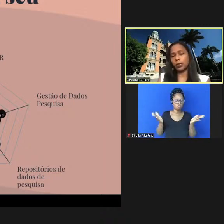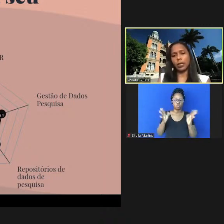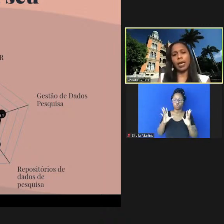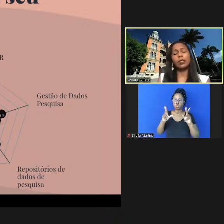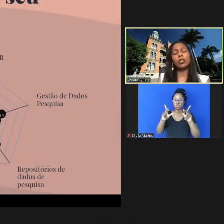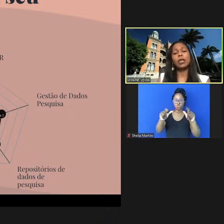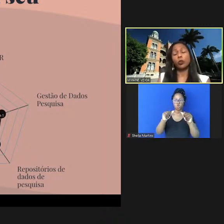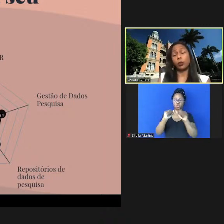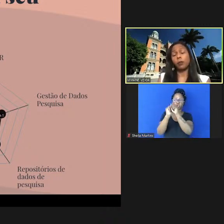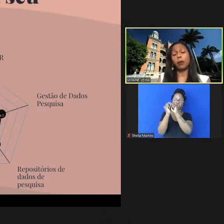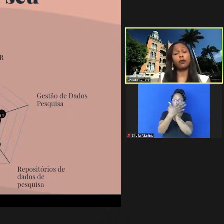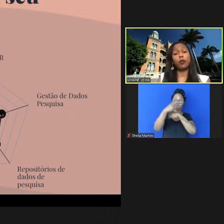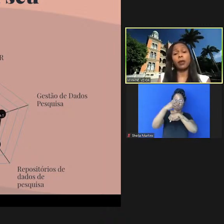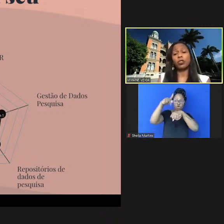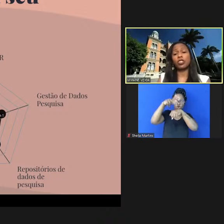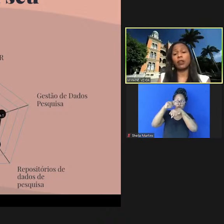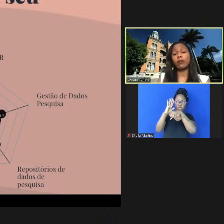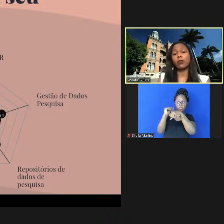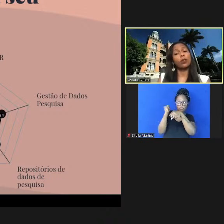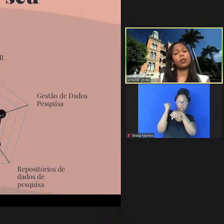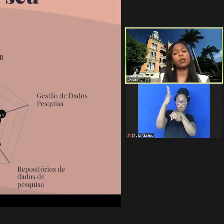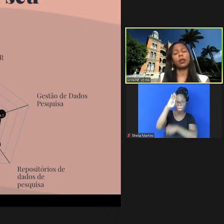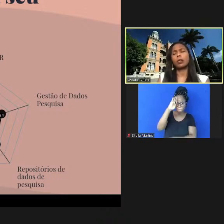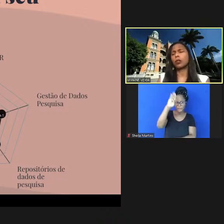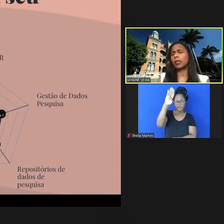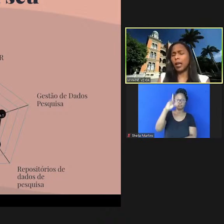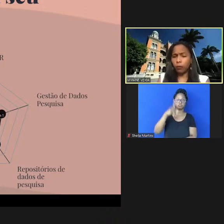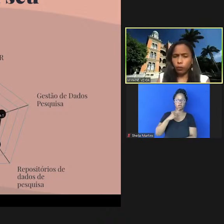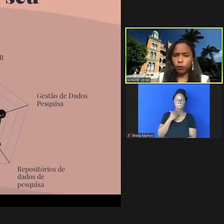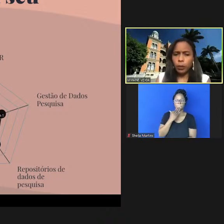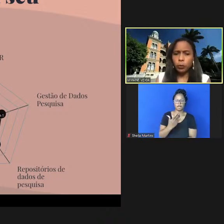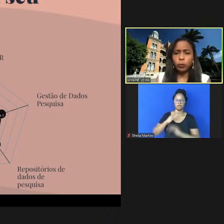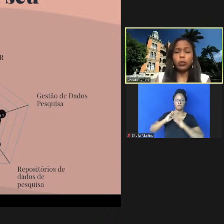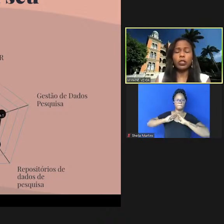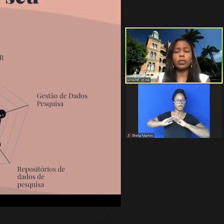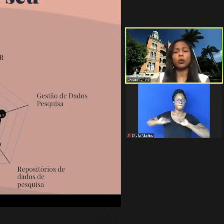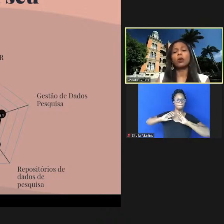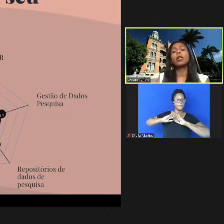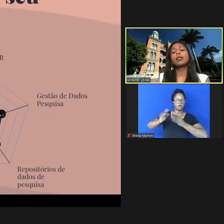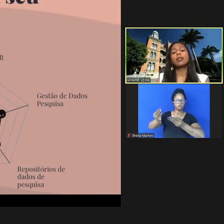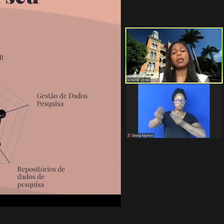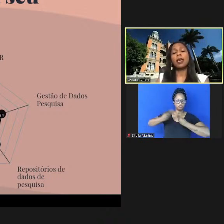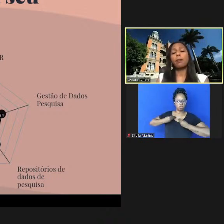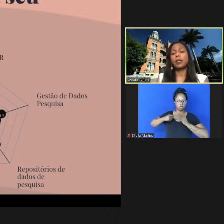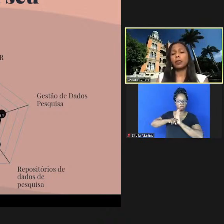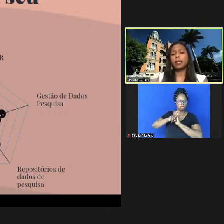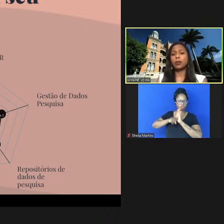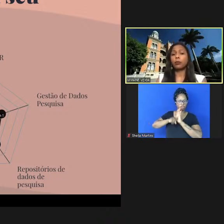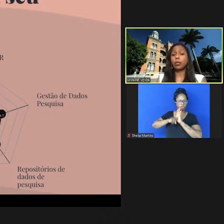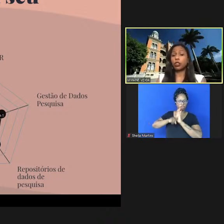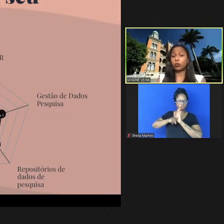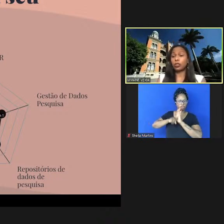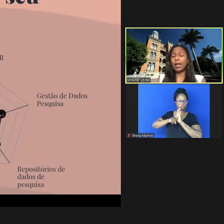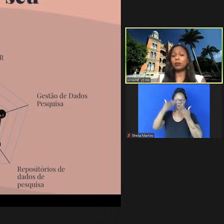internacionais os principais fomentos estavam solicitando eles só davam um fomento para o pesquisador se ele apresentasse um plano de gestão de dados